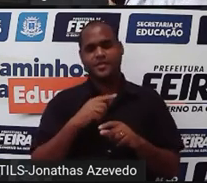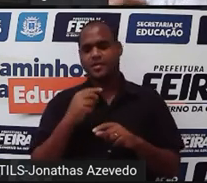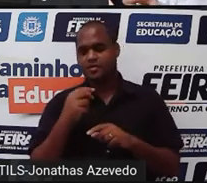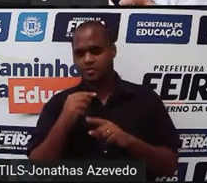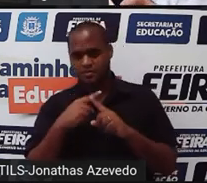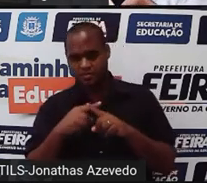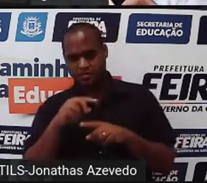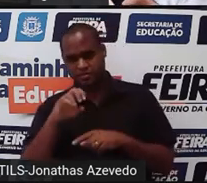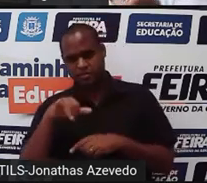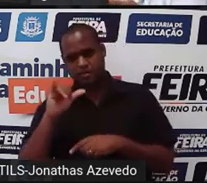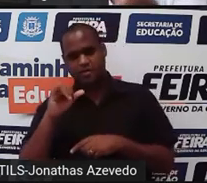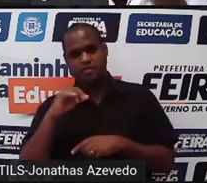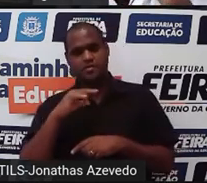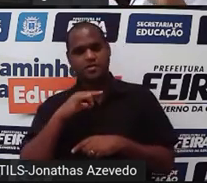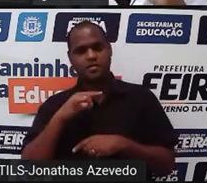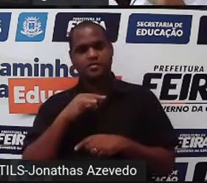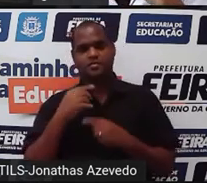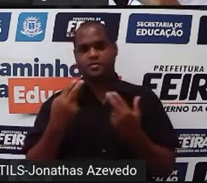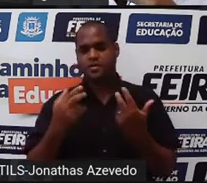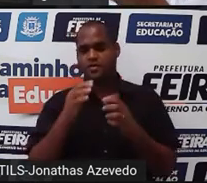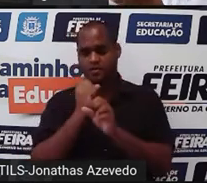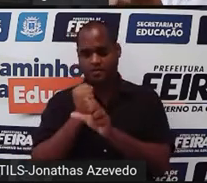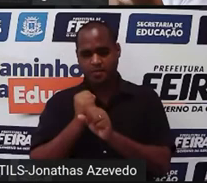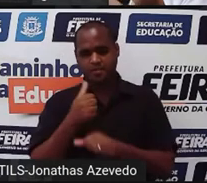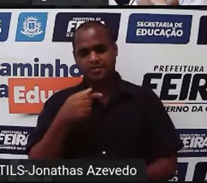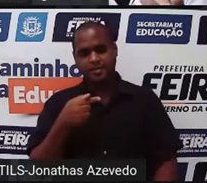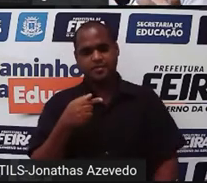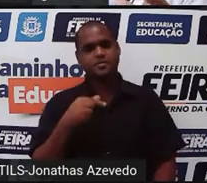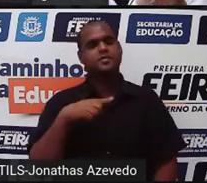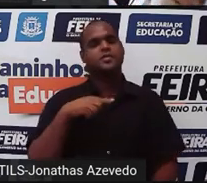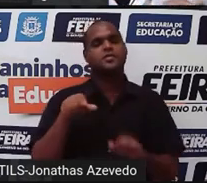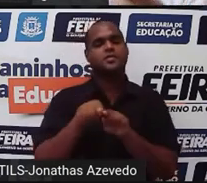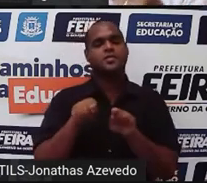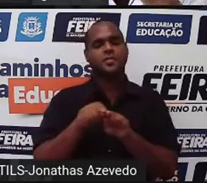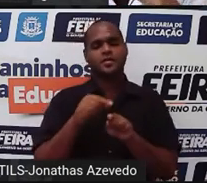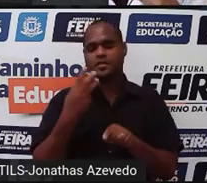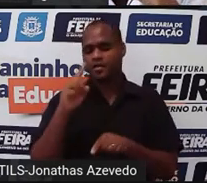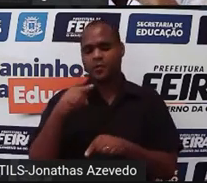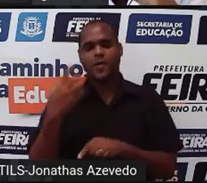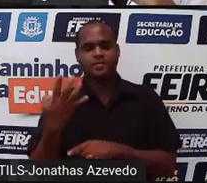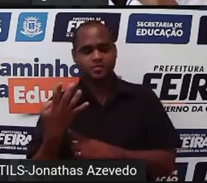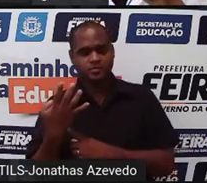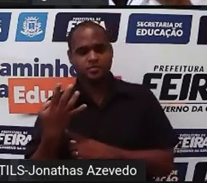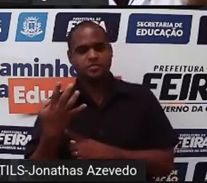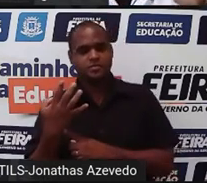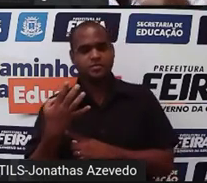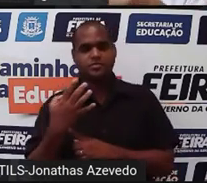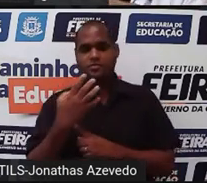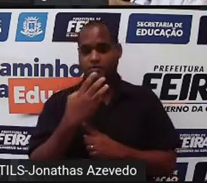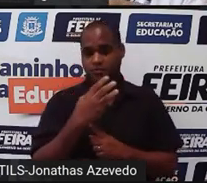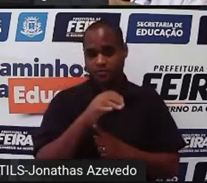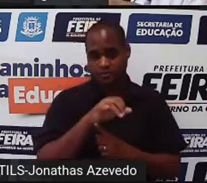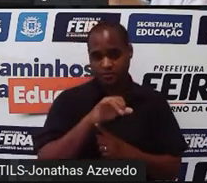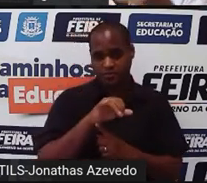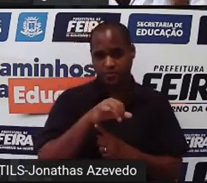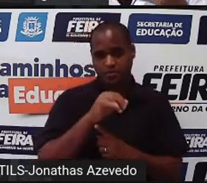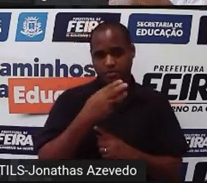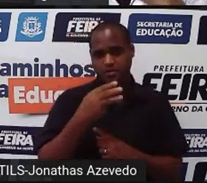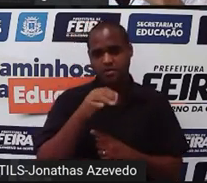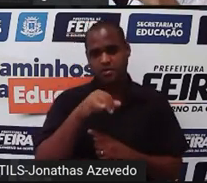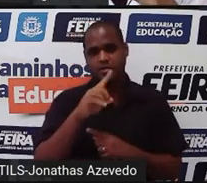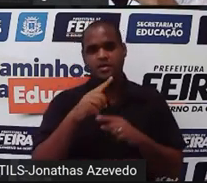y igual a 5 quando eu somo dá 7 tem também a possibilidade de 3 e 4 se x é 3 e y é 4